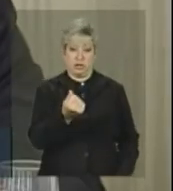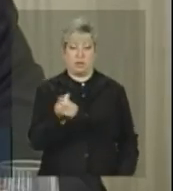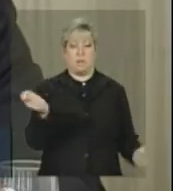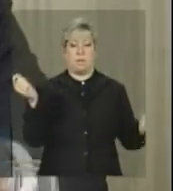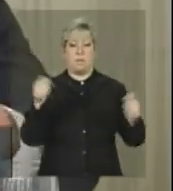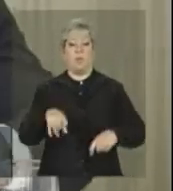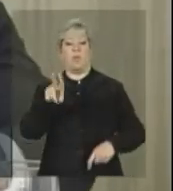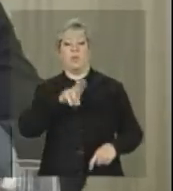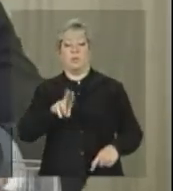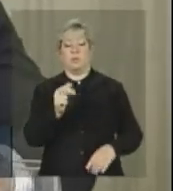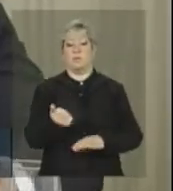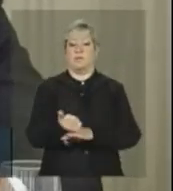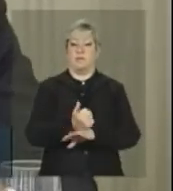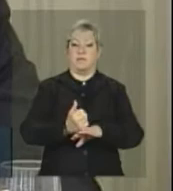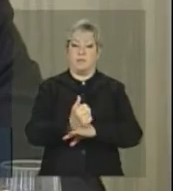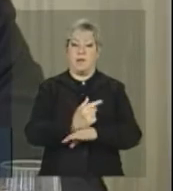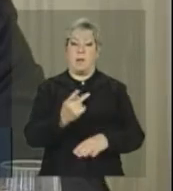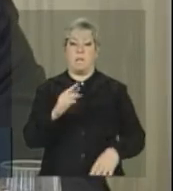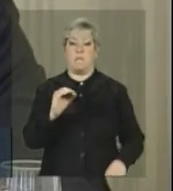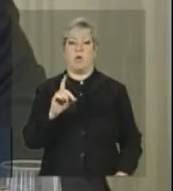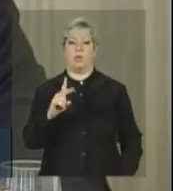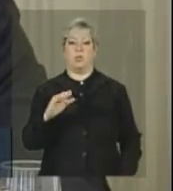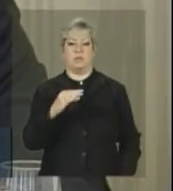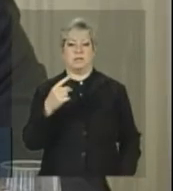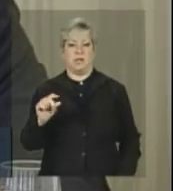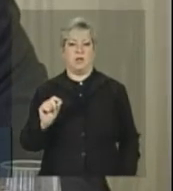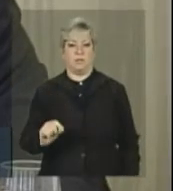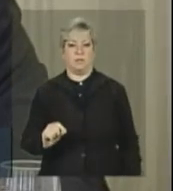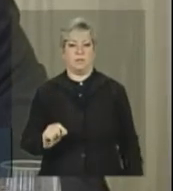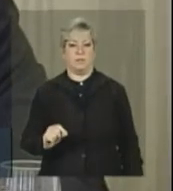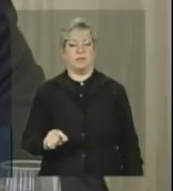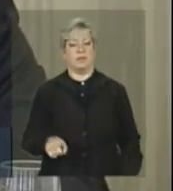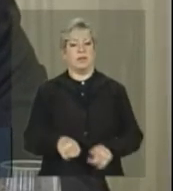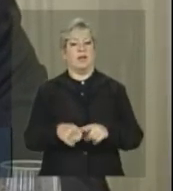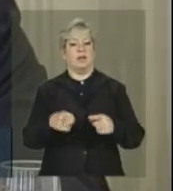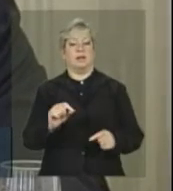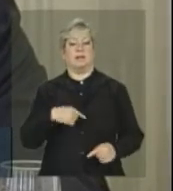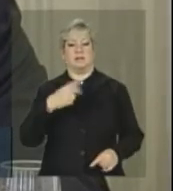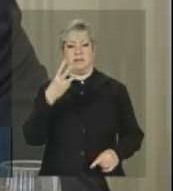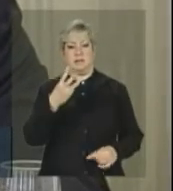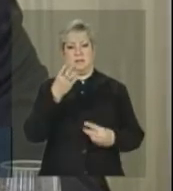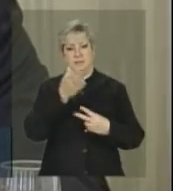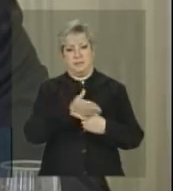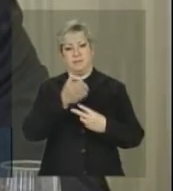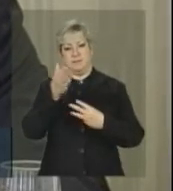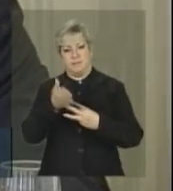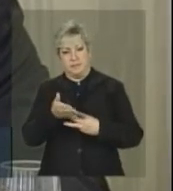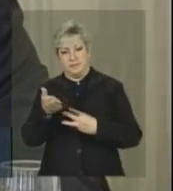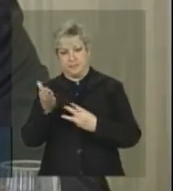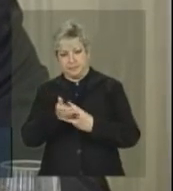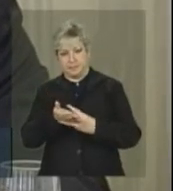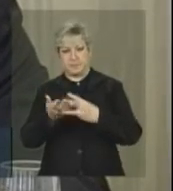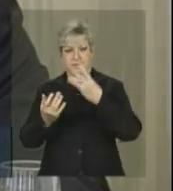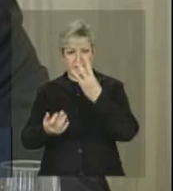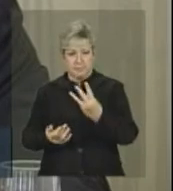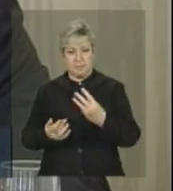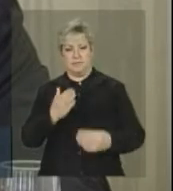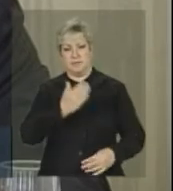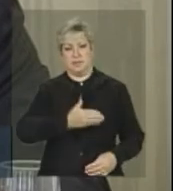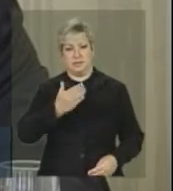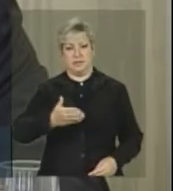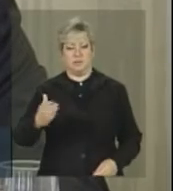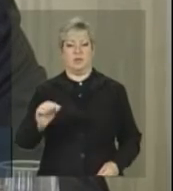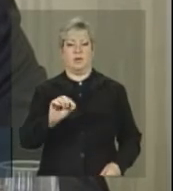o aperfeiçoamento da produção. E serão três parcelas, como se sabe, o total de três parcelas